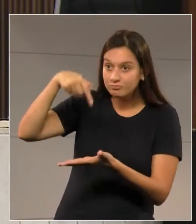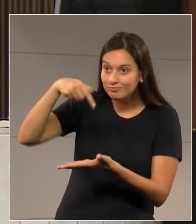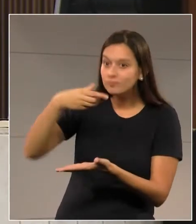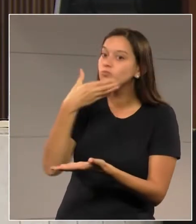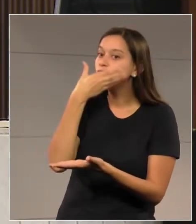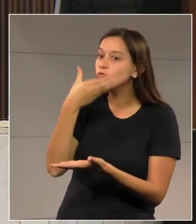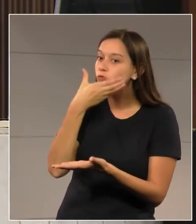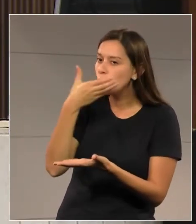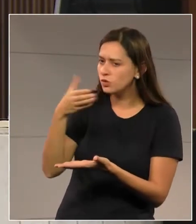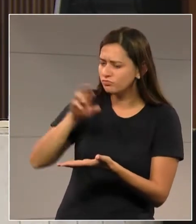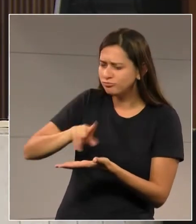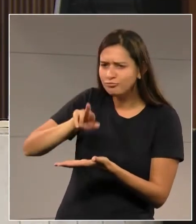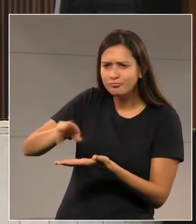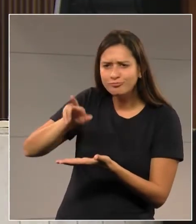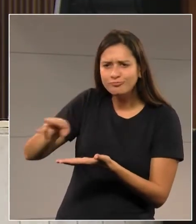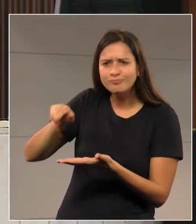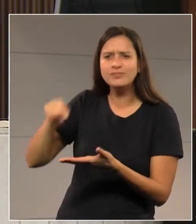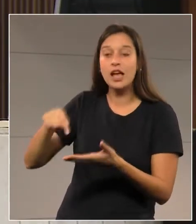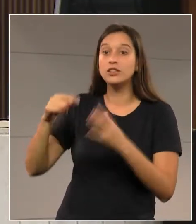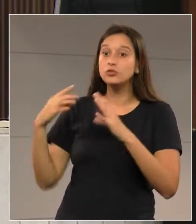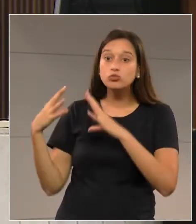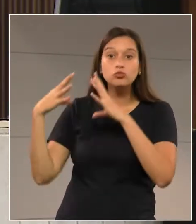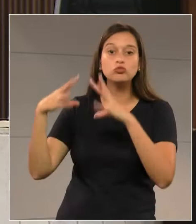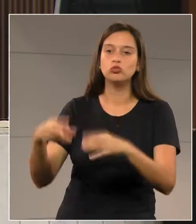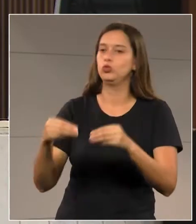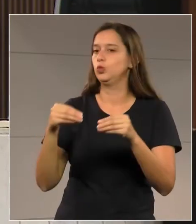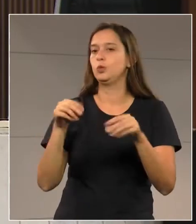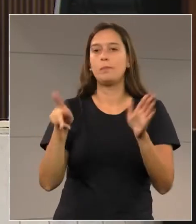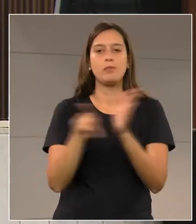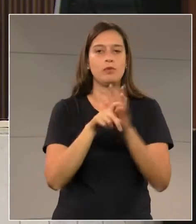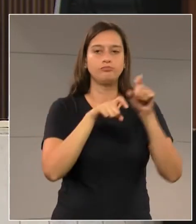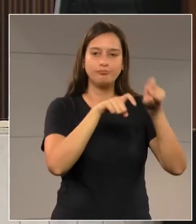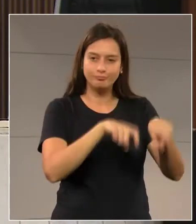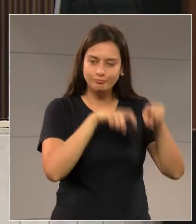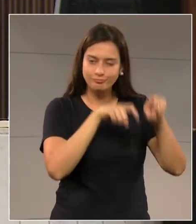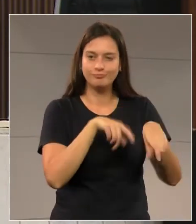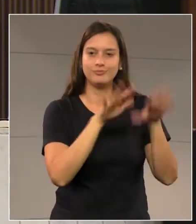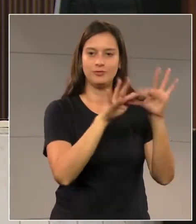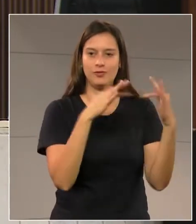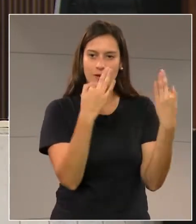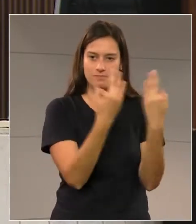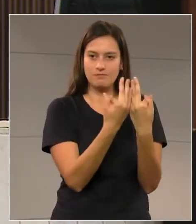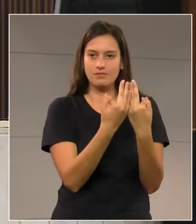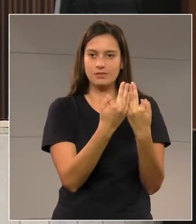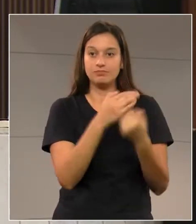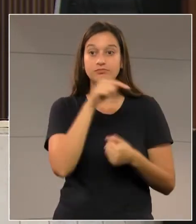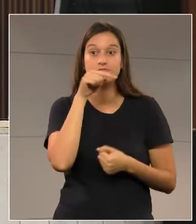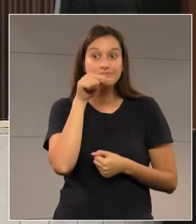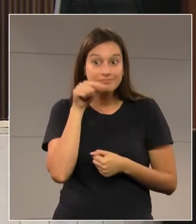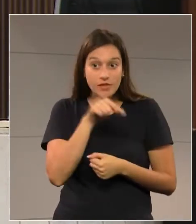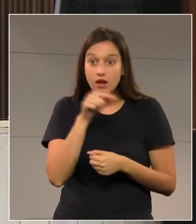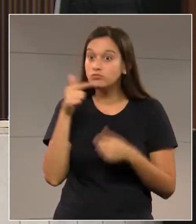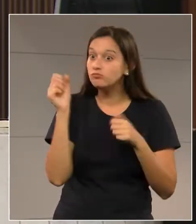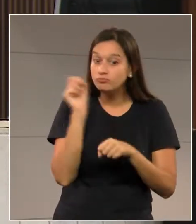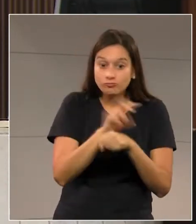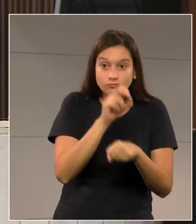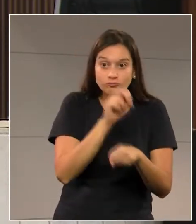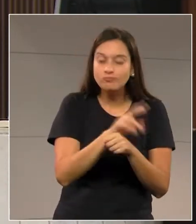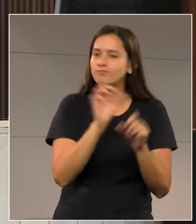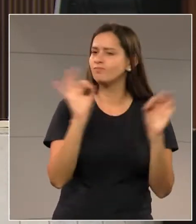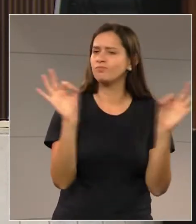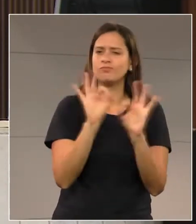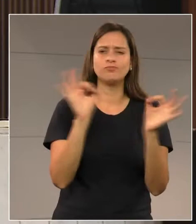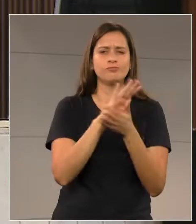produzidos pela agricultura familiar, que são produzidos pelos produtores orgânicos. Só no Paraná, nós temos cerca de 3